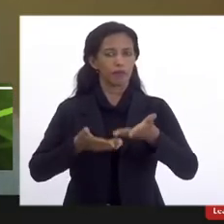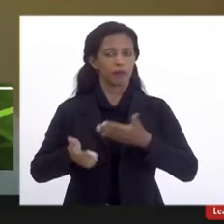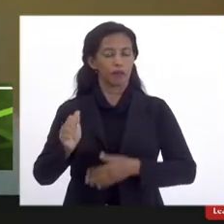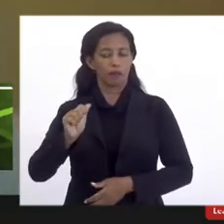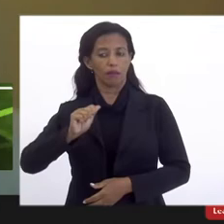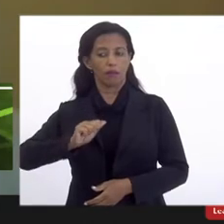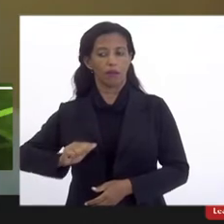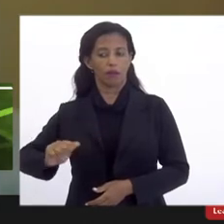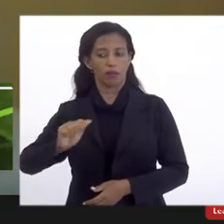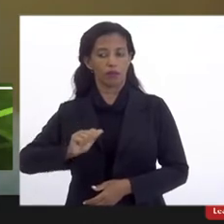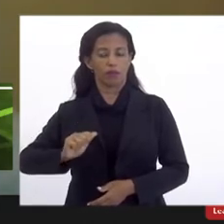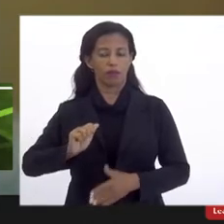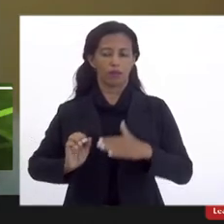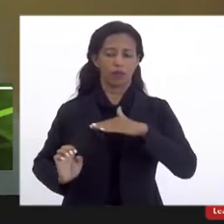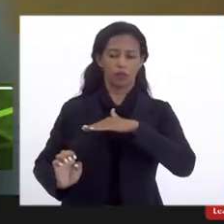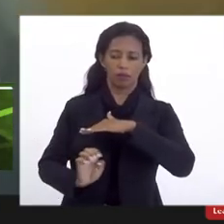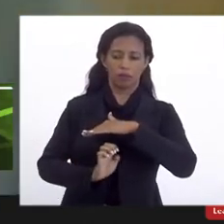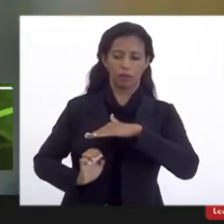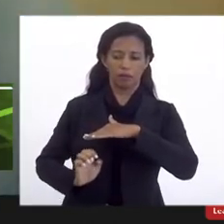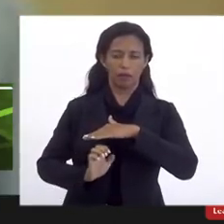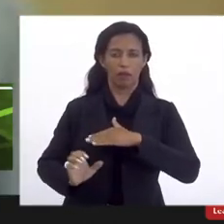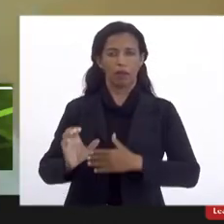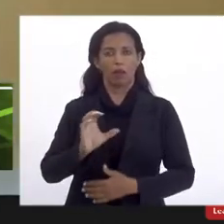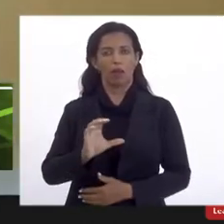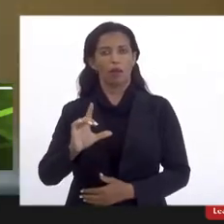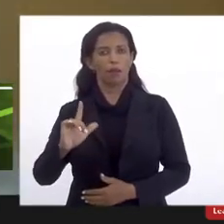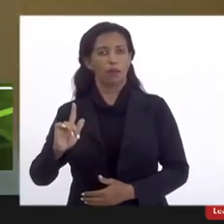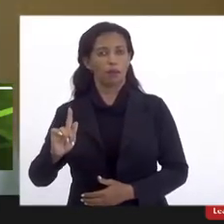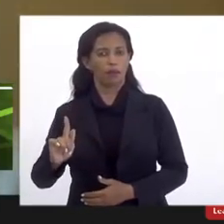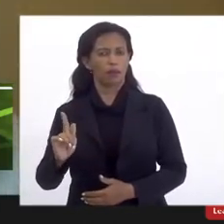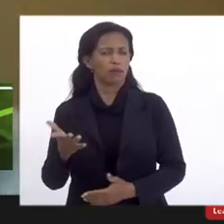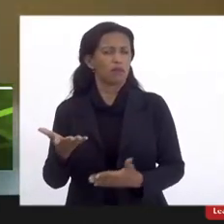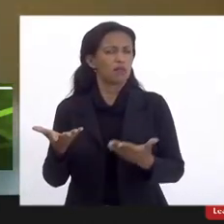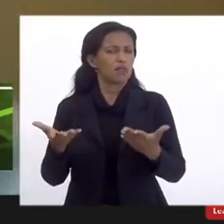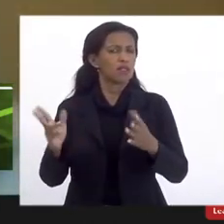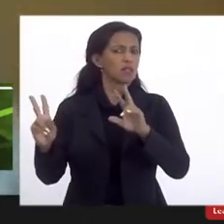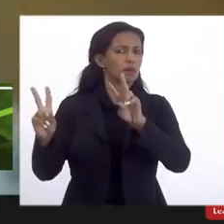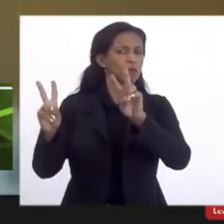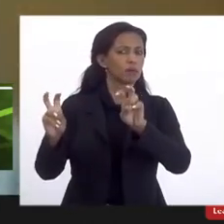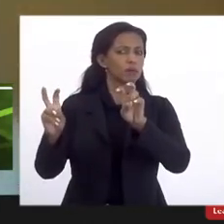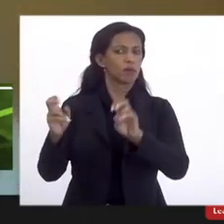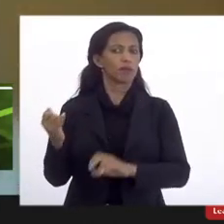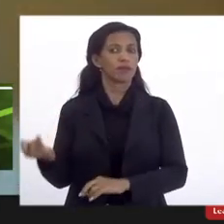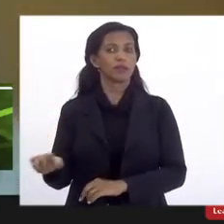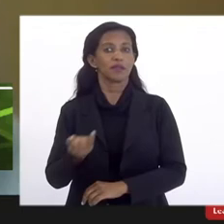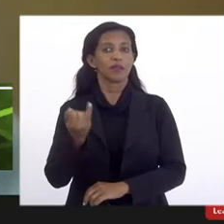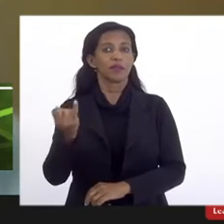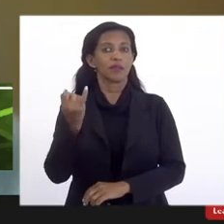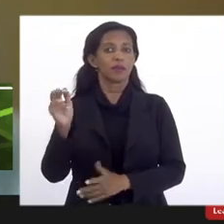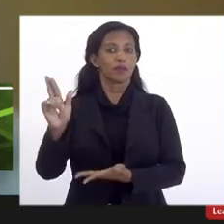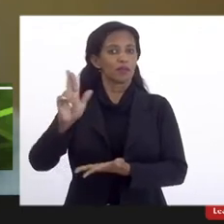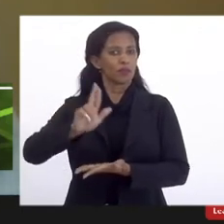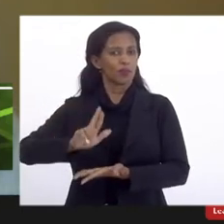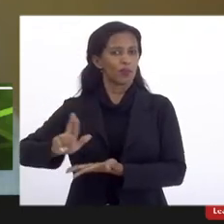Empresarial de Campo Grande nessa questão tão importante da universidade